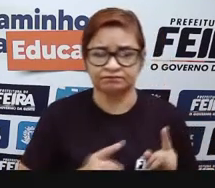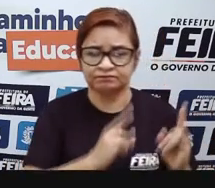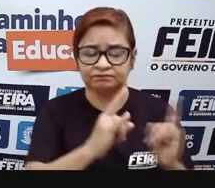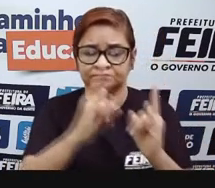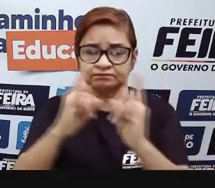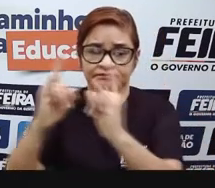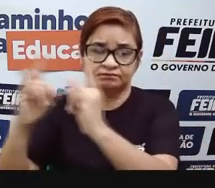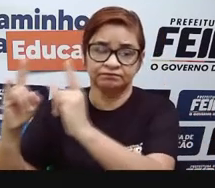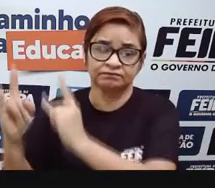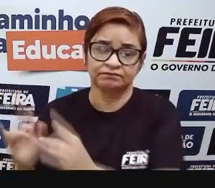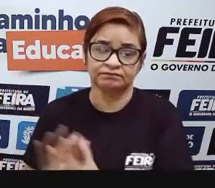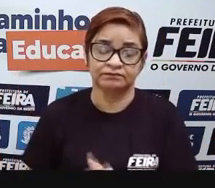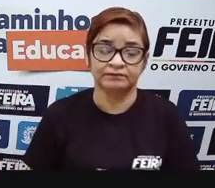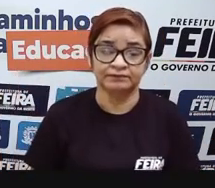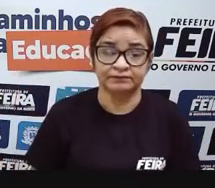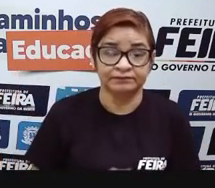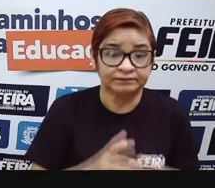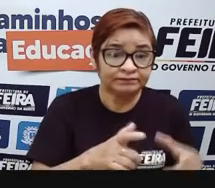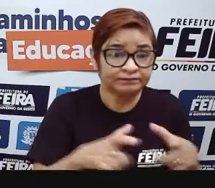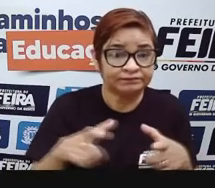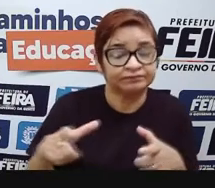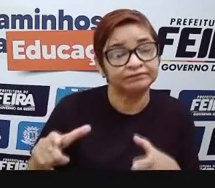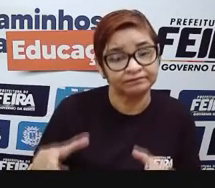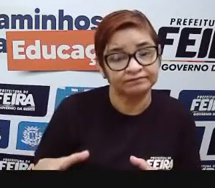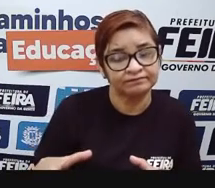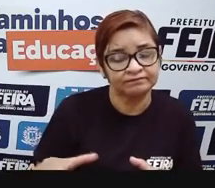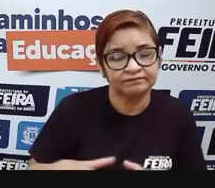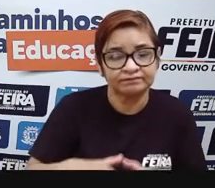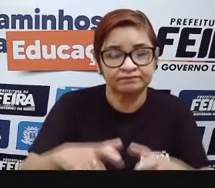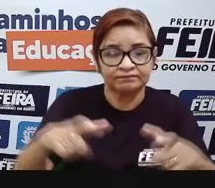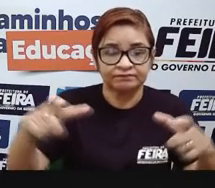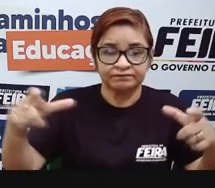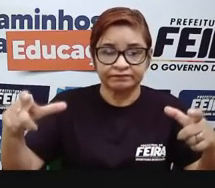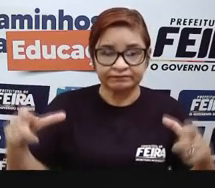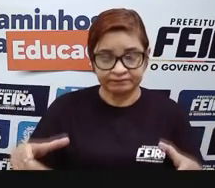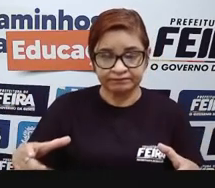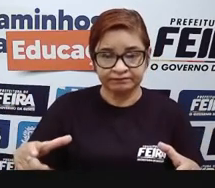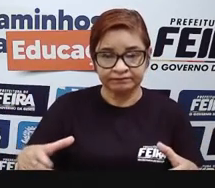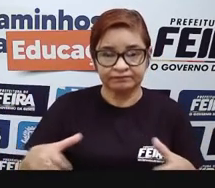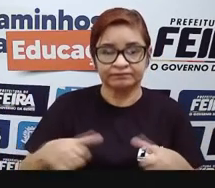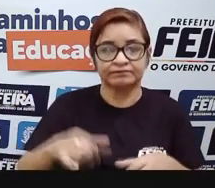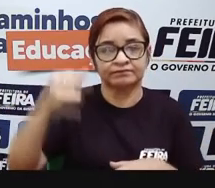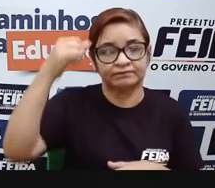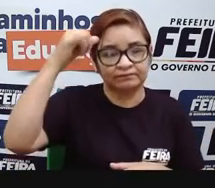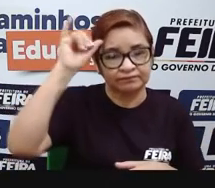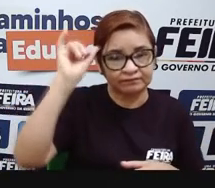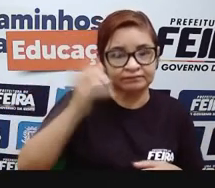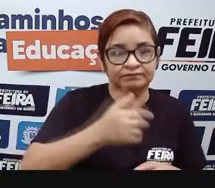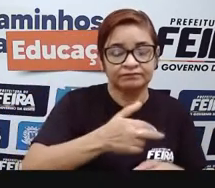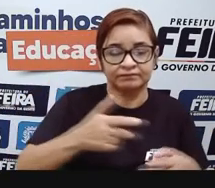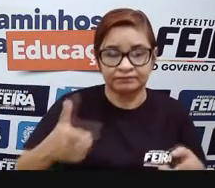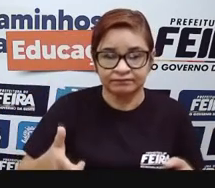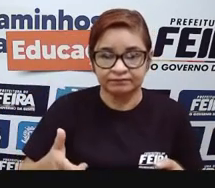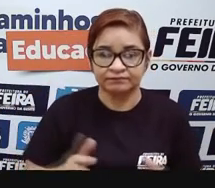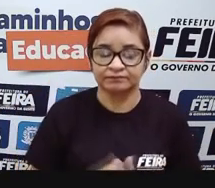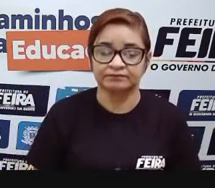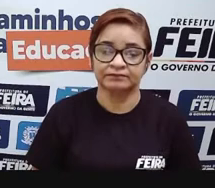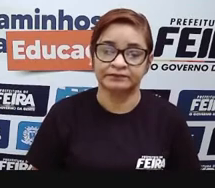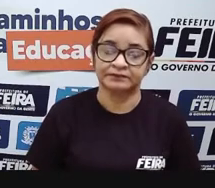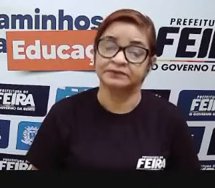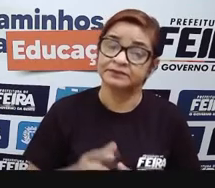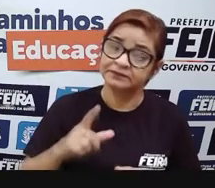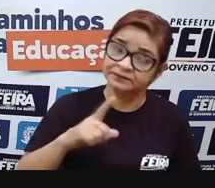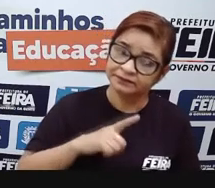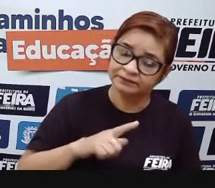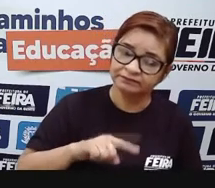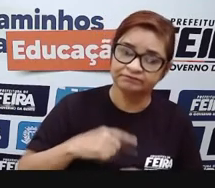prédios. E não sobrou, assim, grandes áreas para a agricultura. Ainda tem? Tem. Mas não é tão forte